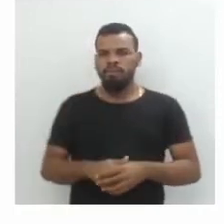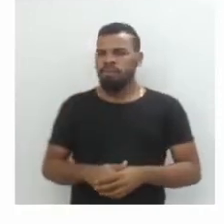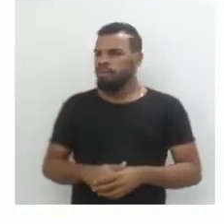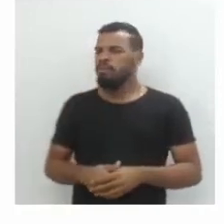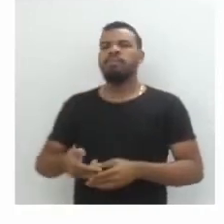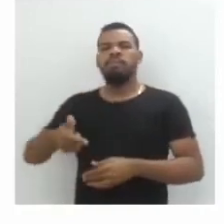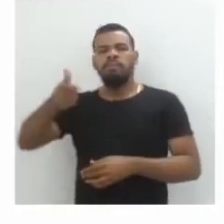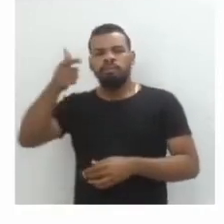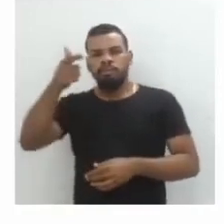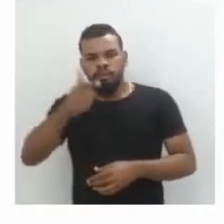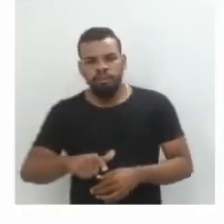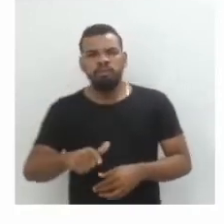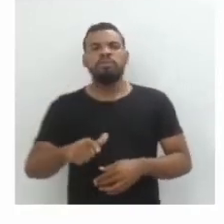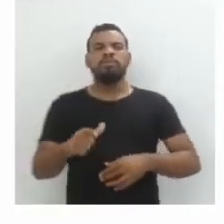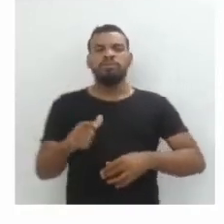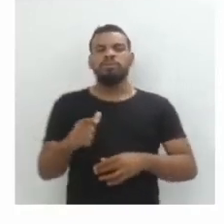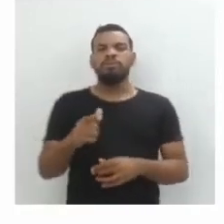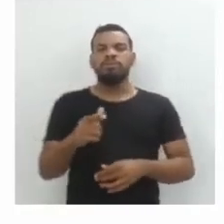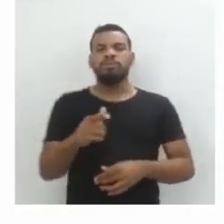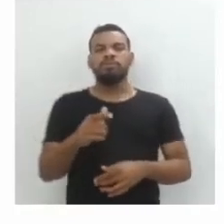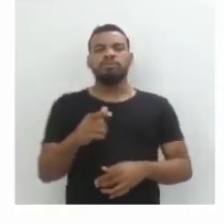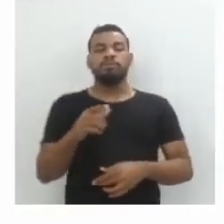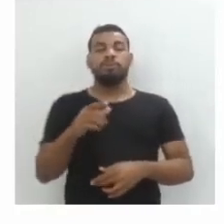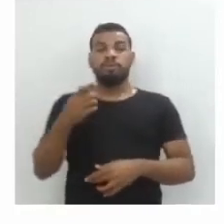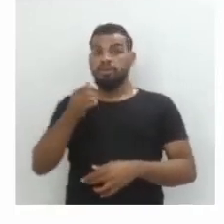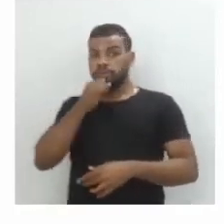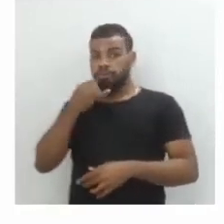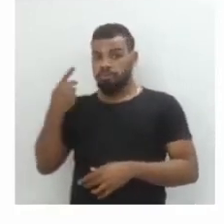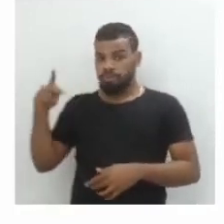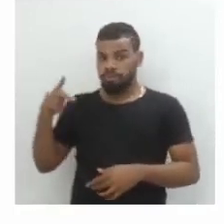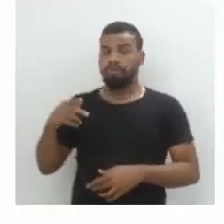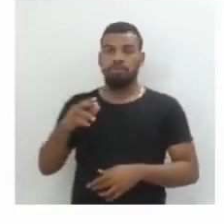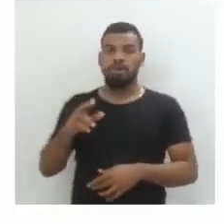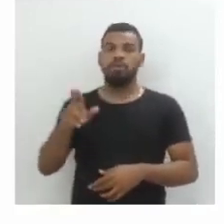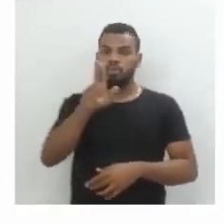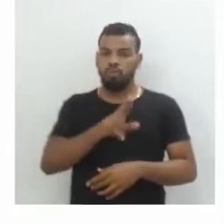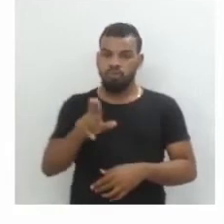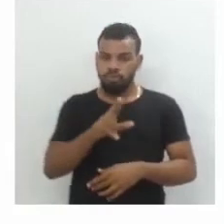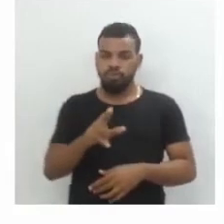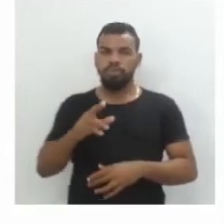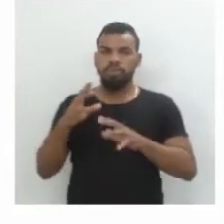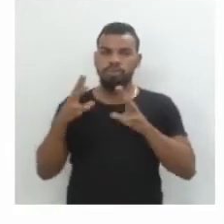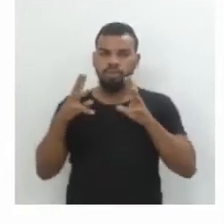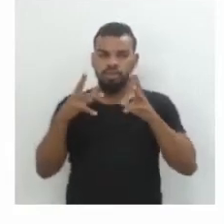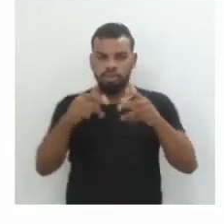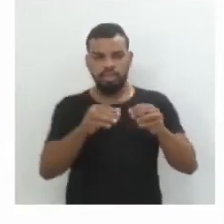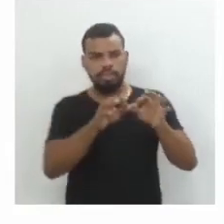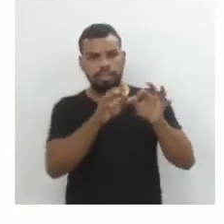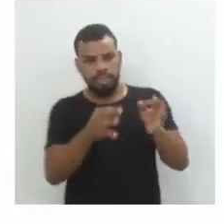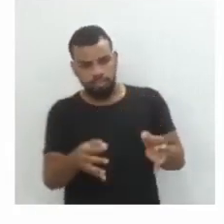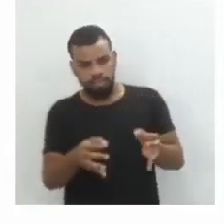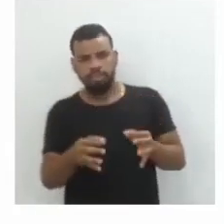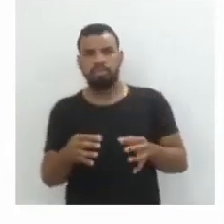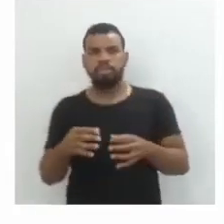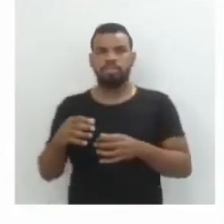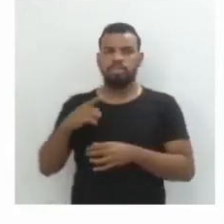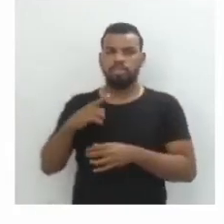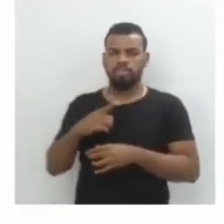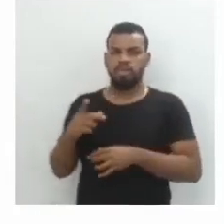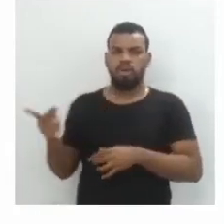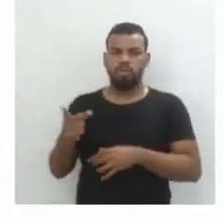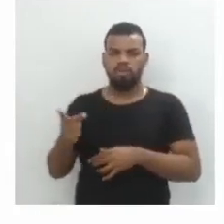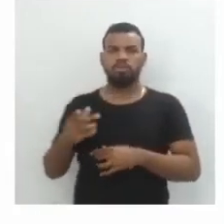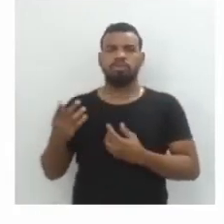novamente o exemplo de Marta e a gente agora vai utilizar a forma geral tanto para juros simples quanto para juros compostos.